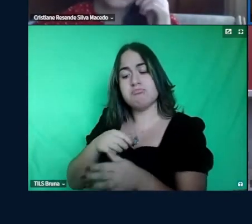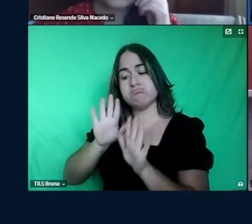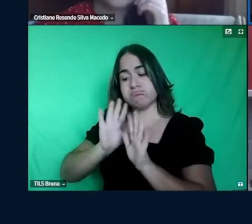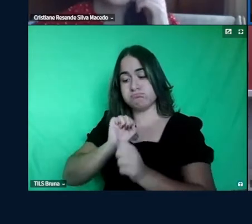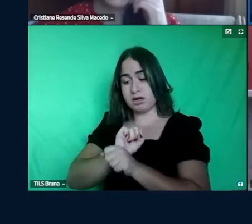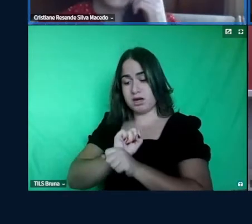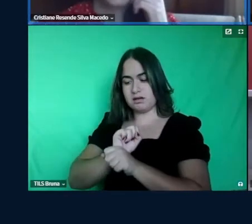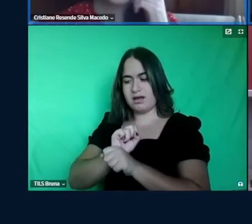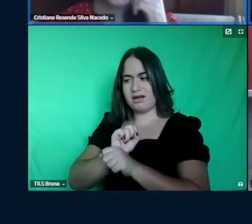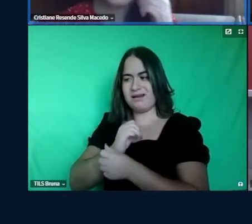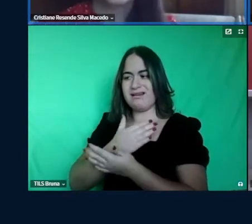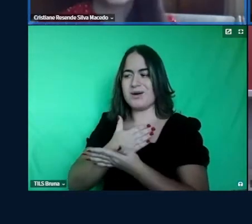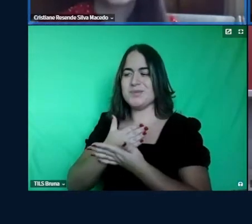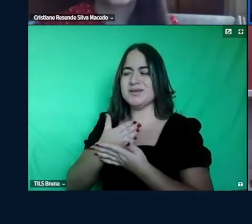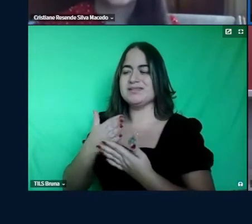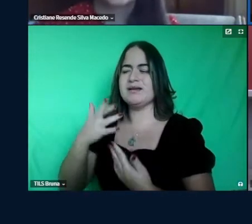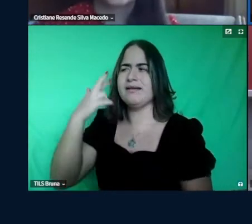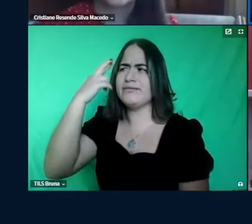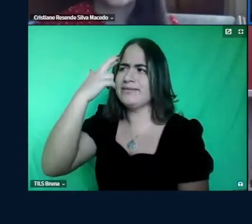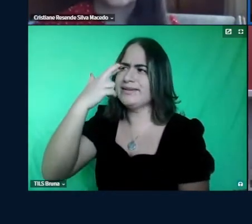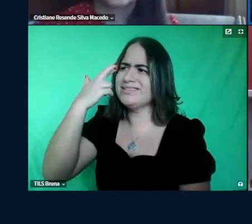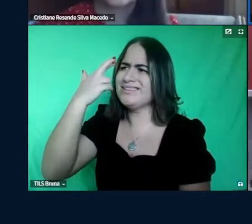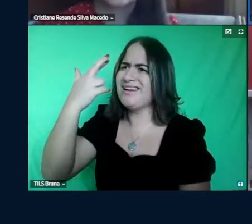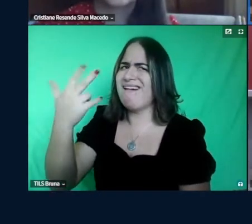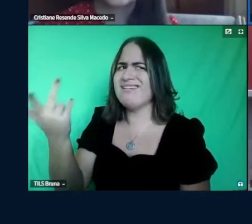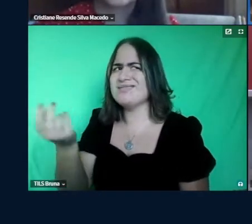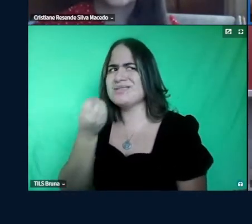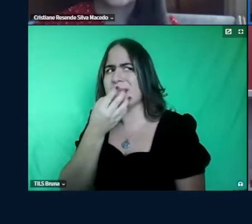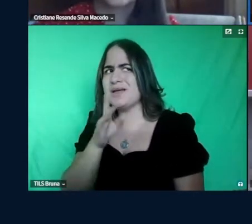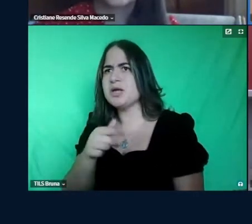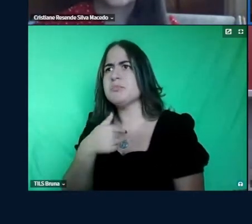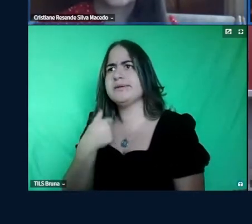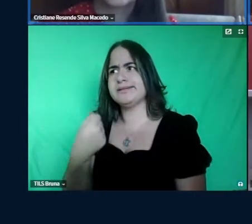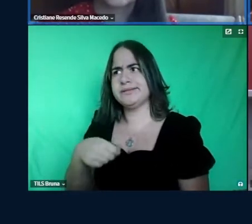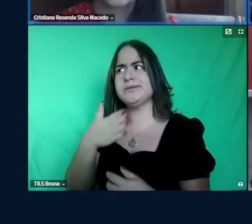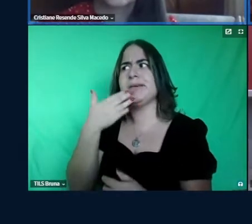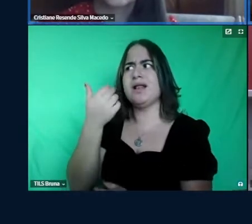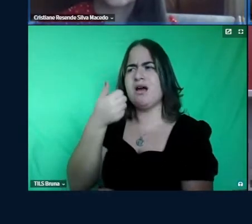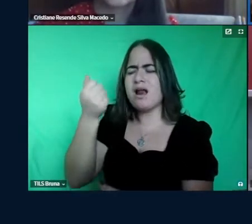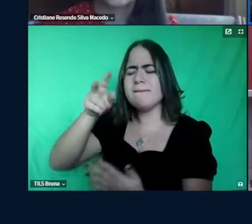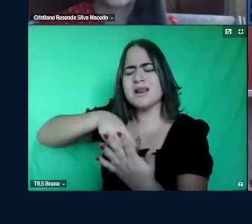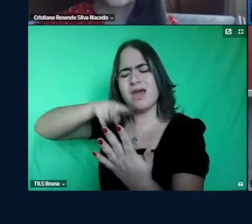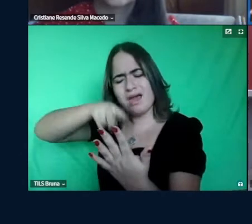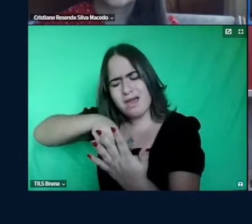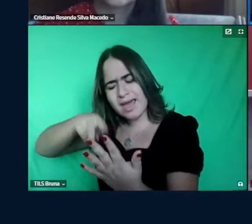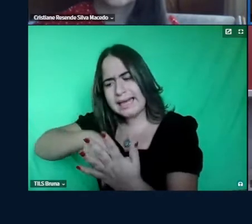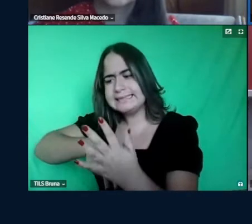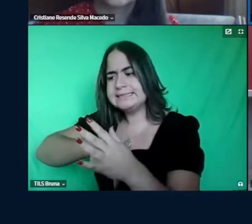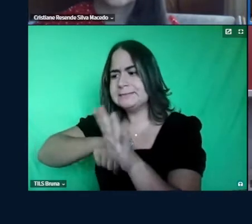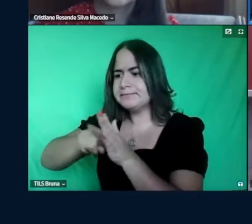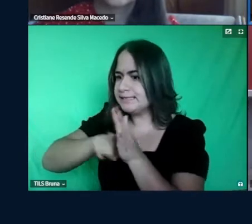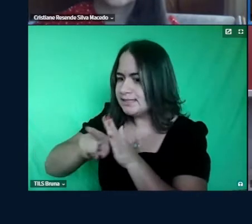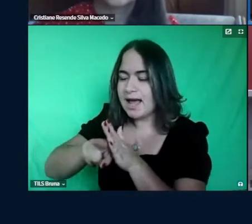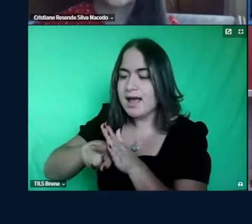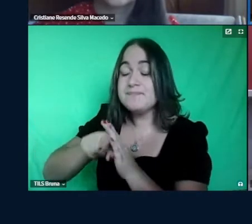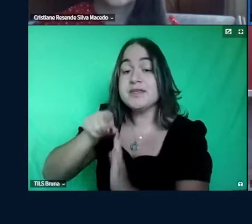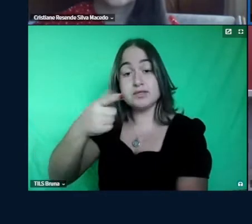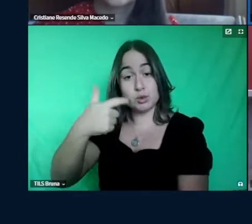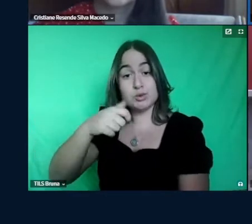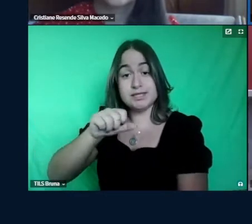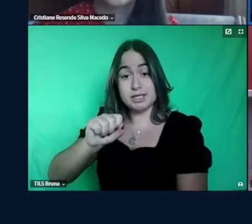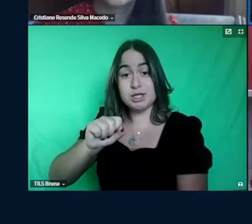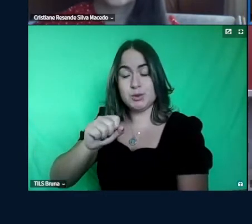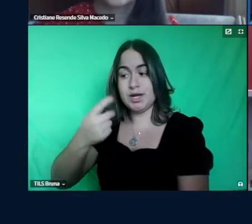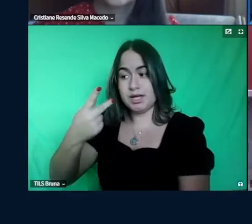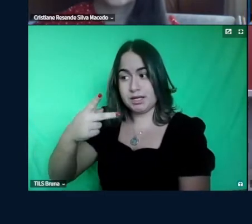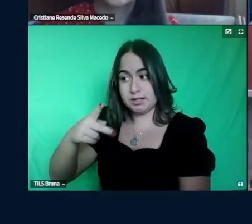questionar não tá bem eu fazer isso tem que melhorar tem que ler tem que correr atrás aí você conseguiu fazer isso na tua participante